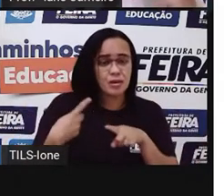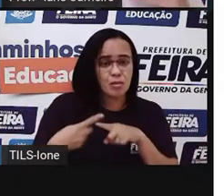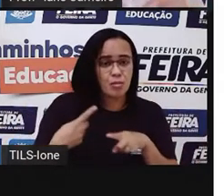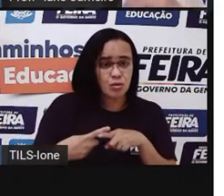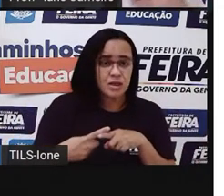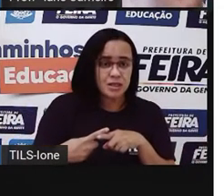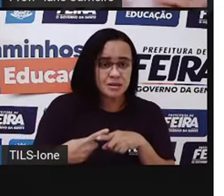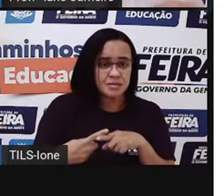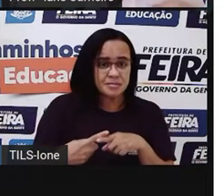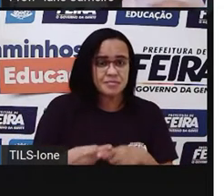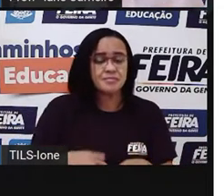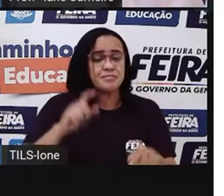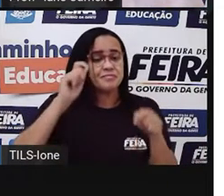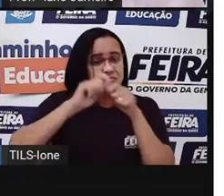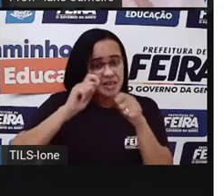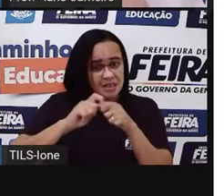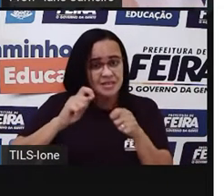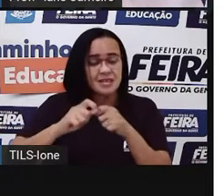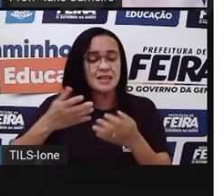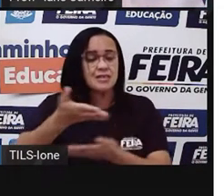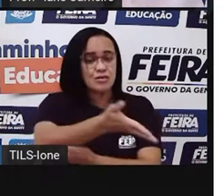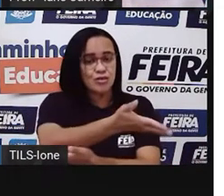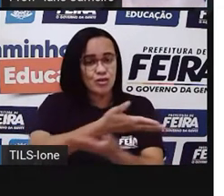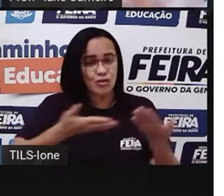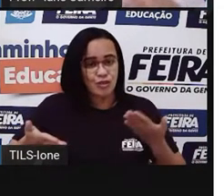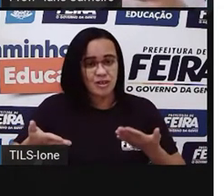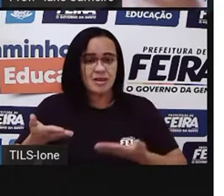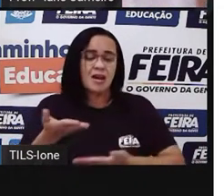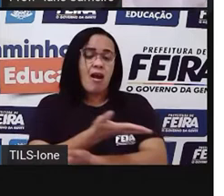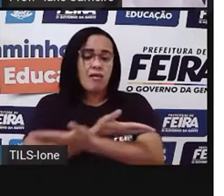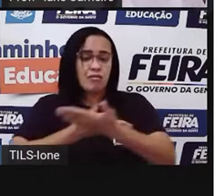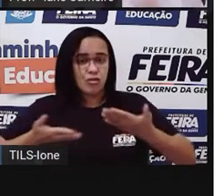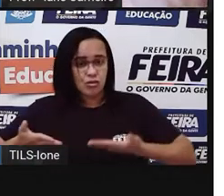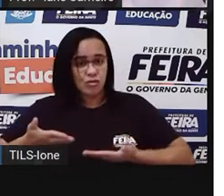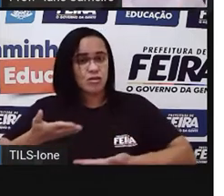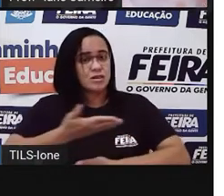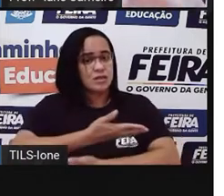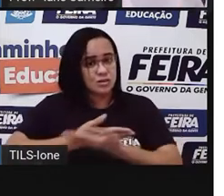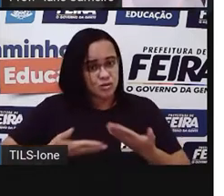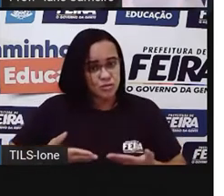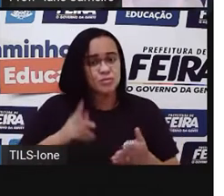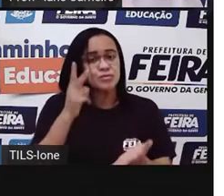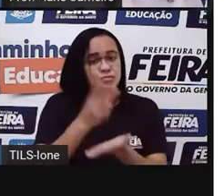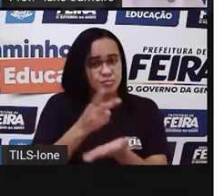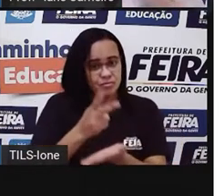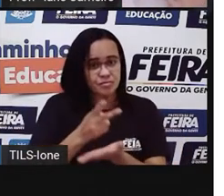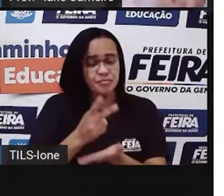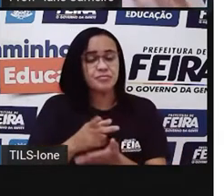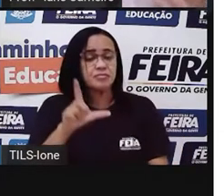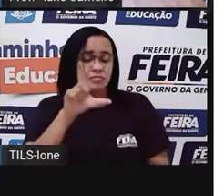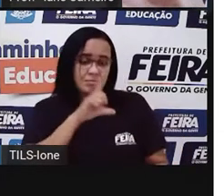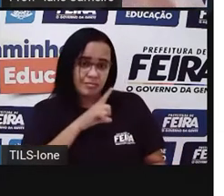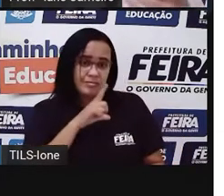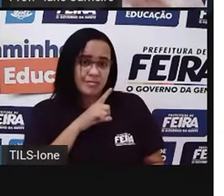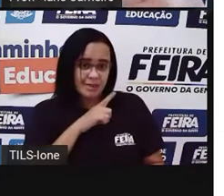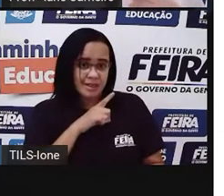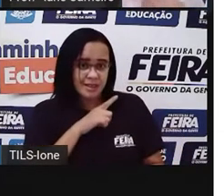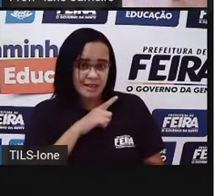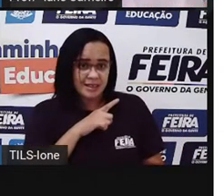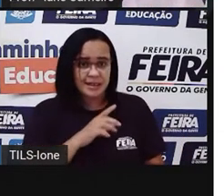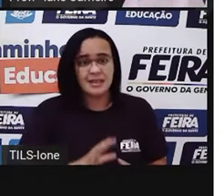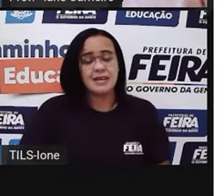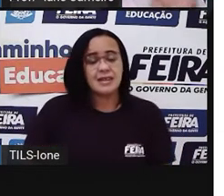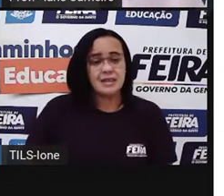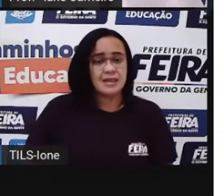fazer essa troca sem que fosse preciso eu ter o produto para trocar, né? E aí eles não trocavam